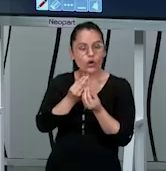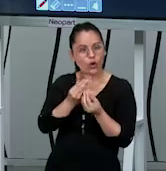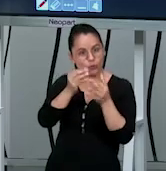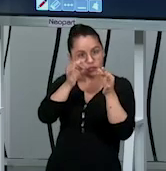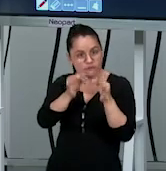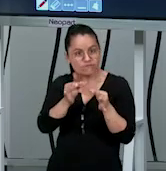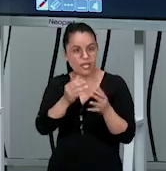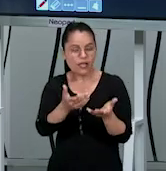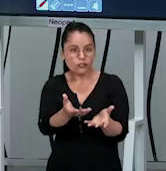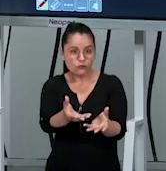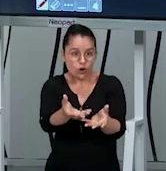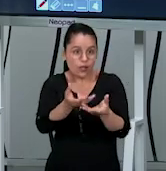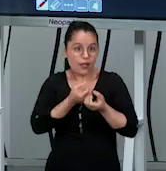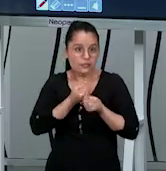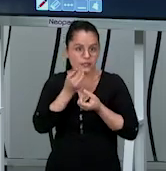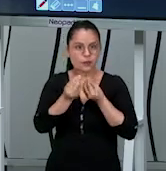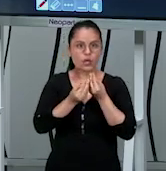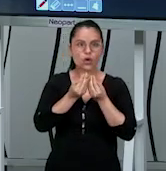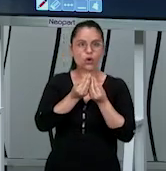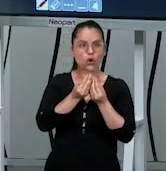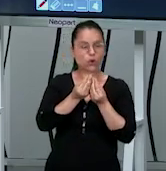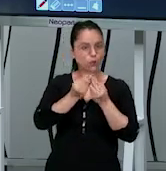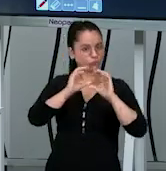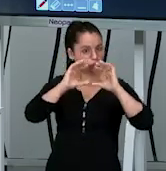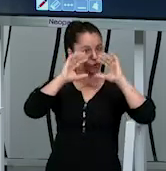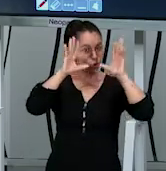eu vou fazer a recepção de toque. Ok?